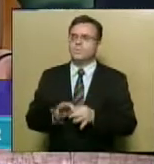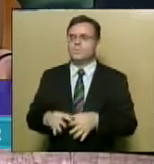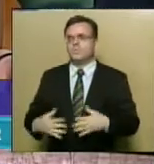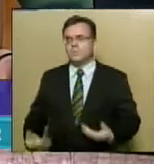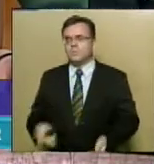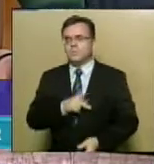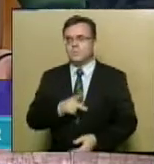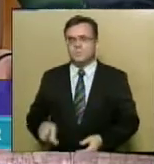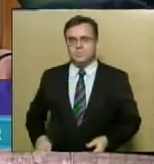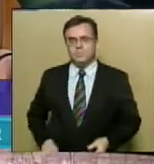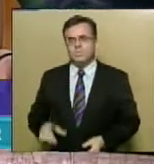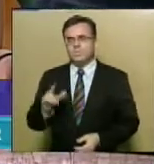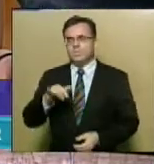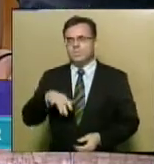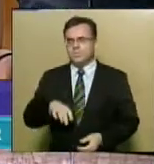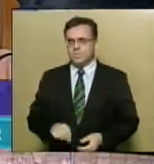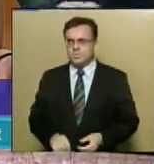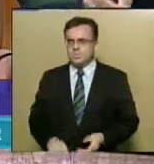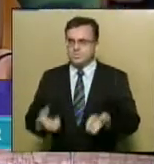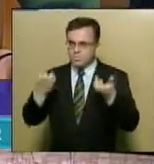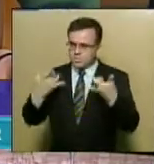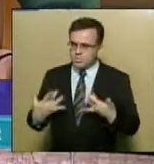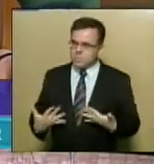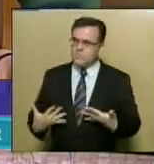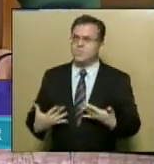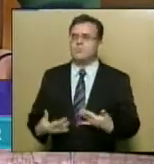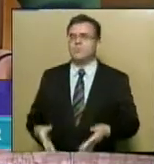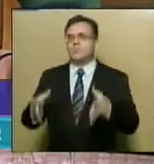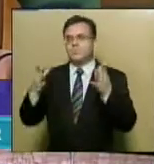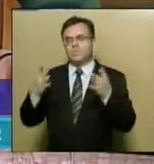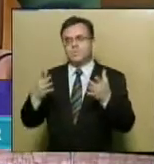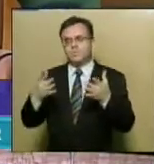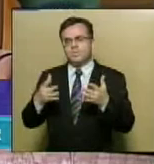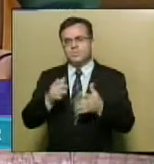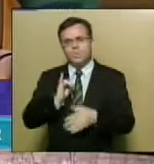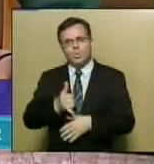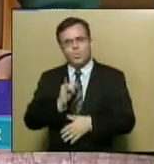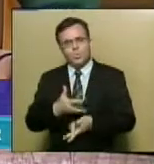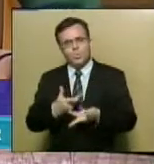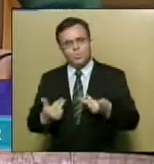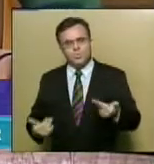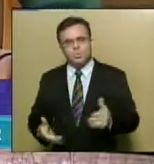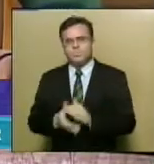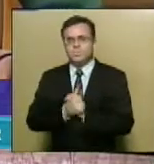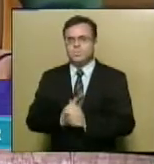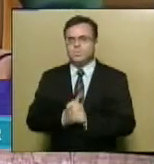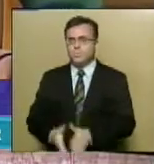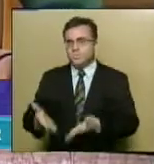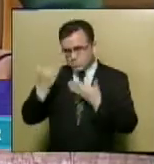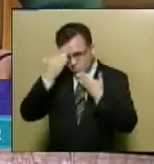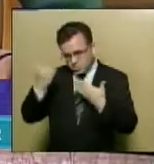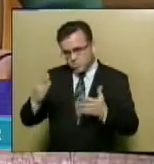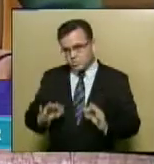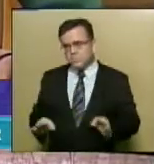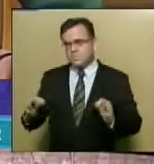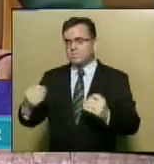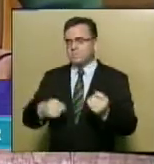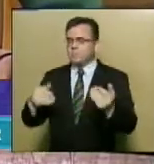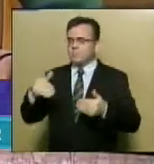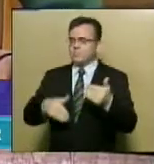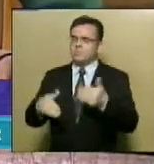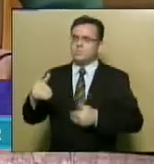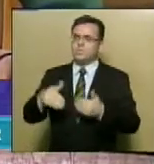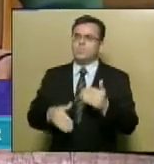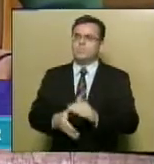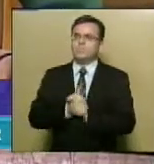O presidente Luciano Bispo teceu breves palavras de saudação aos homenageados e de agradecimento aos que compareceram a essa